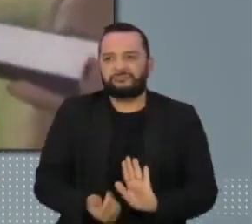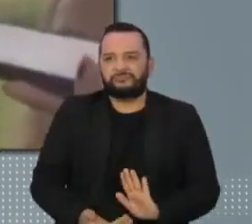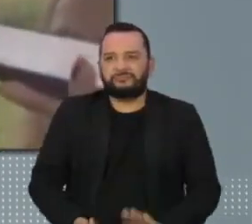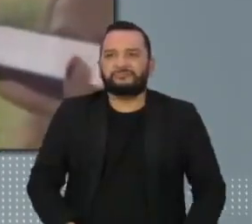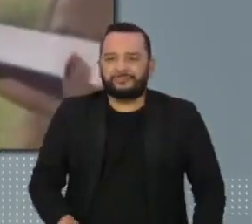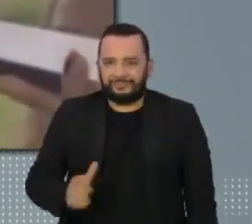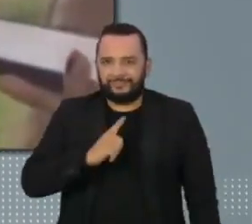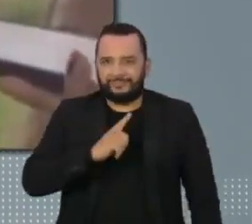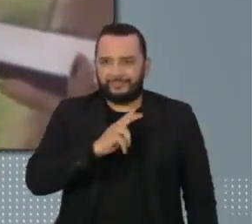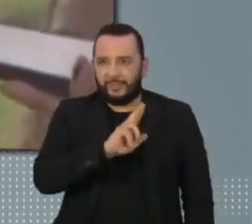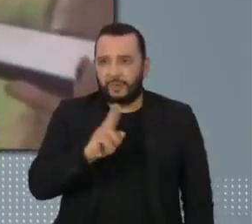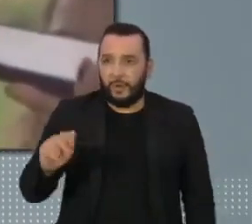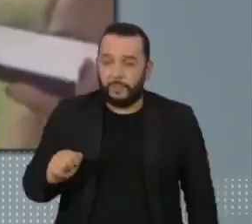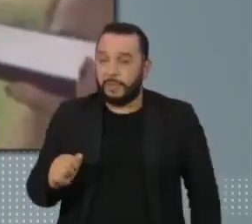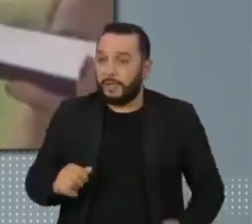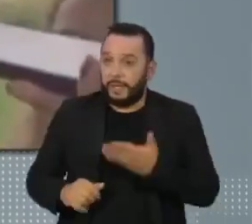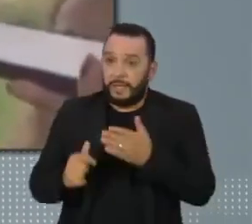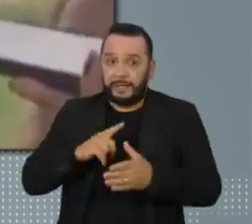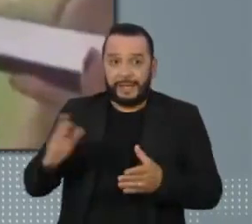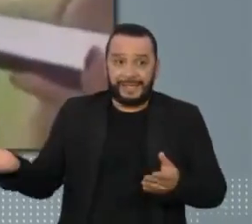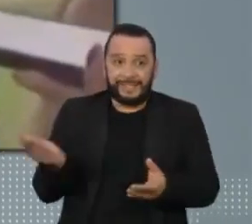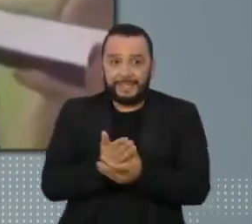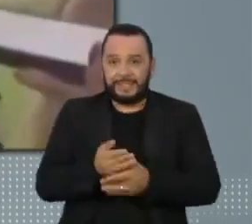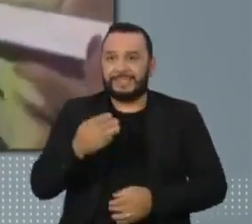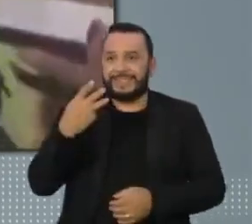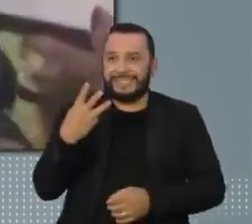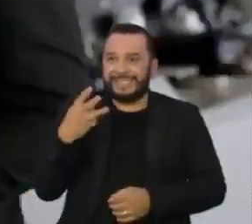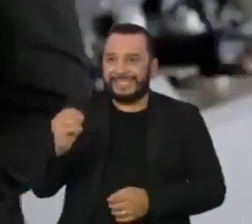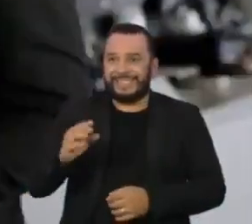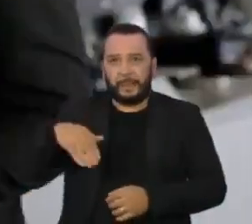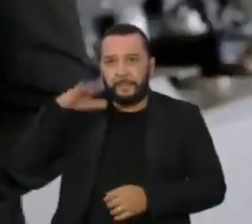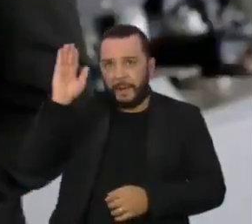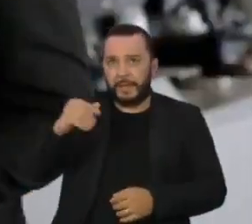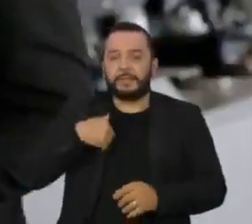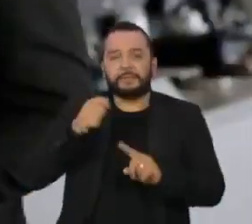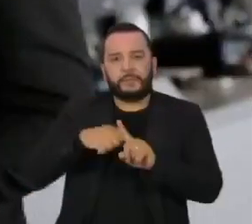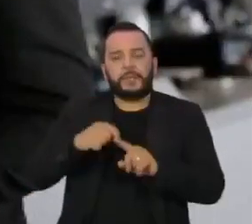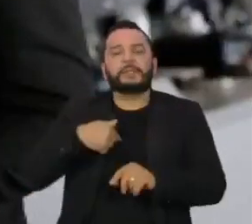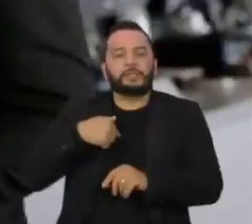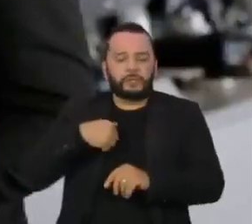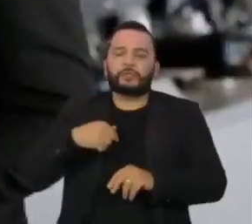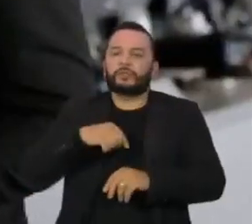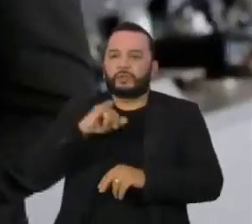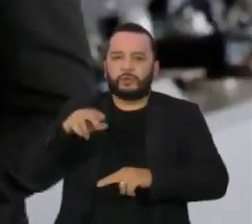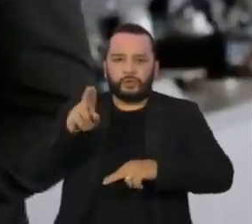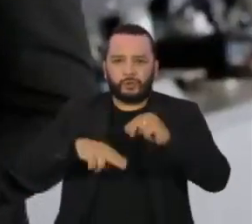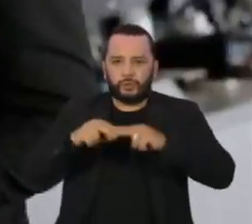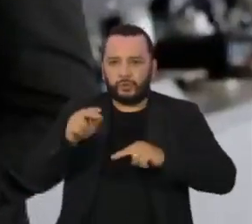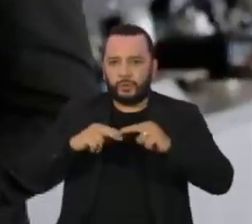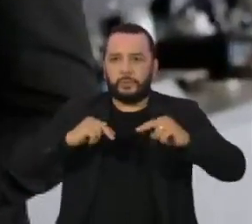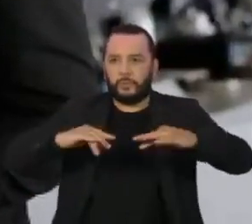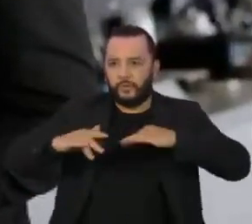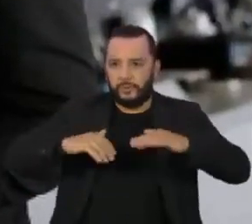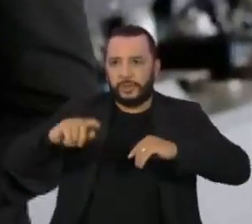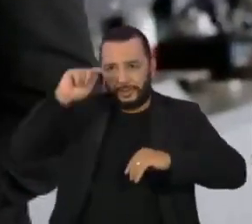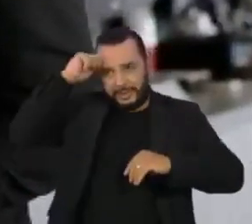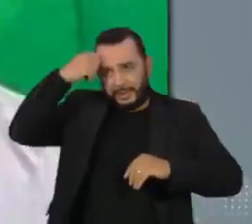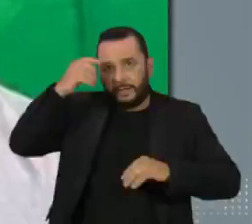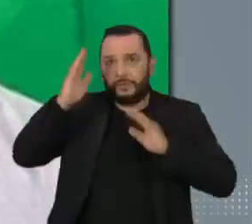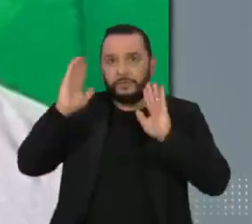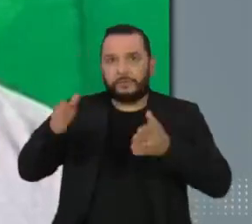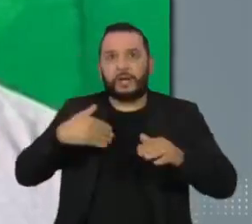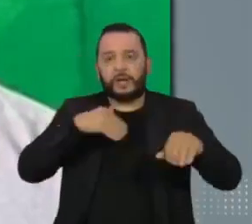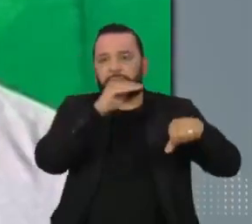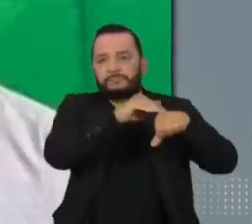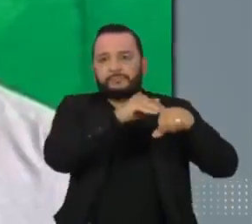Ele responde a mais de 30 processos. Em julho, organizações do movimento negro chegaram a acionar a